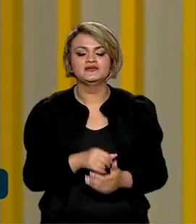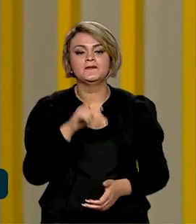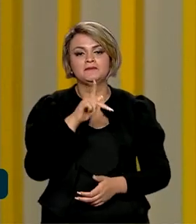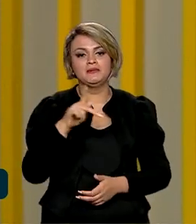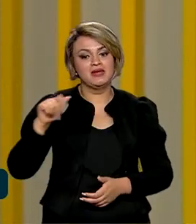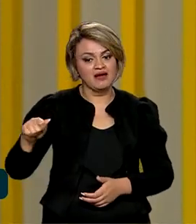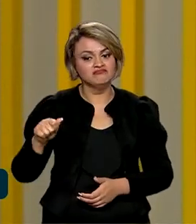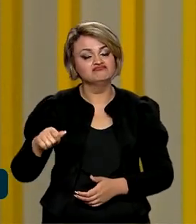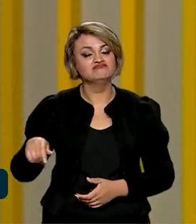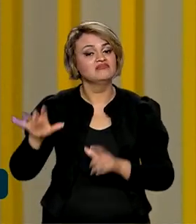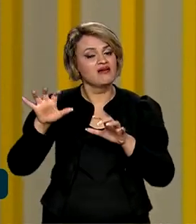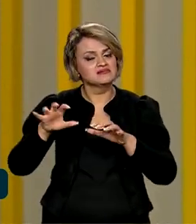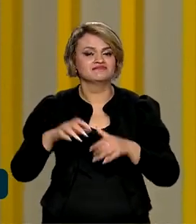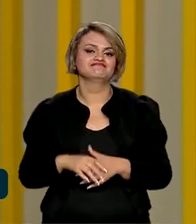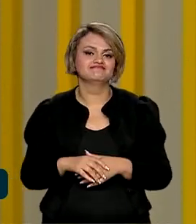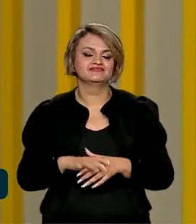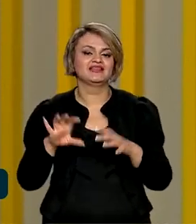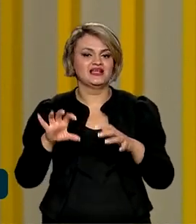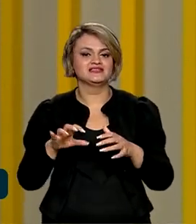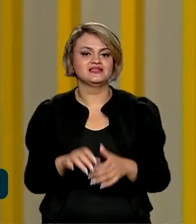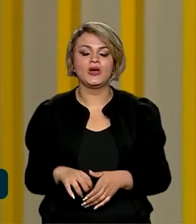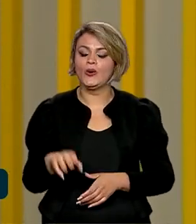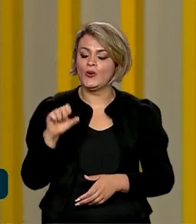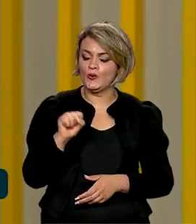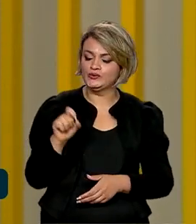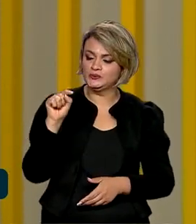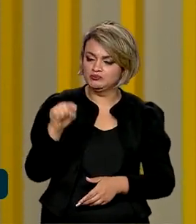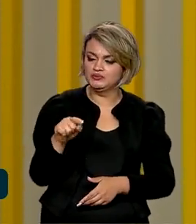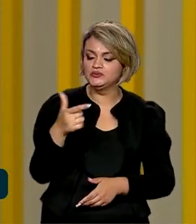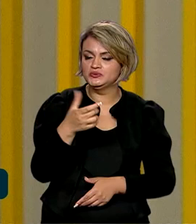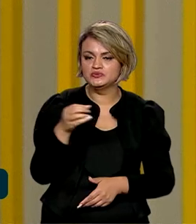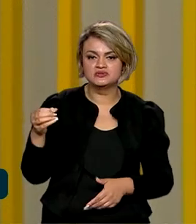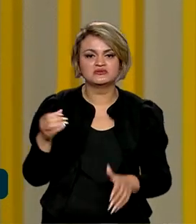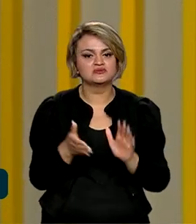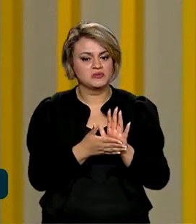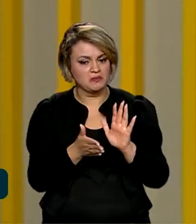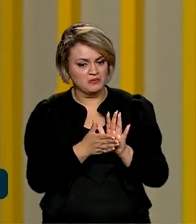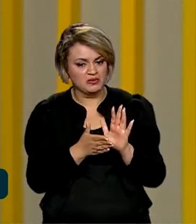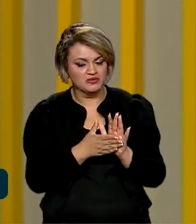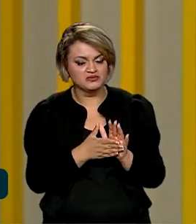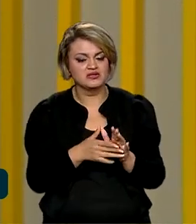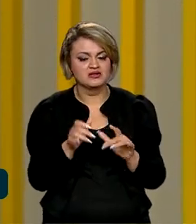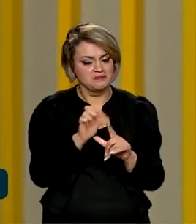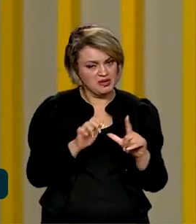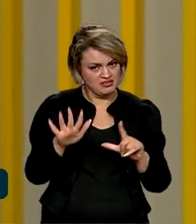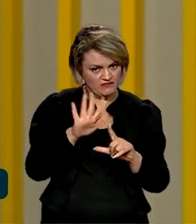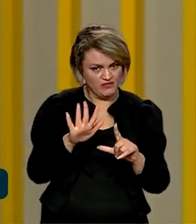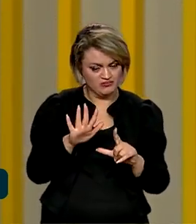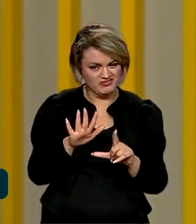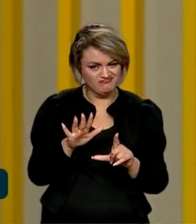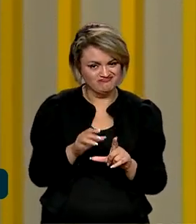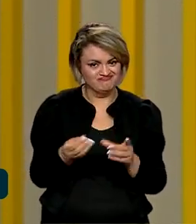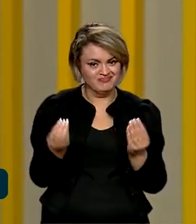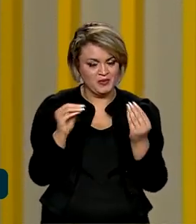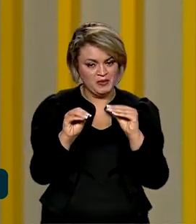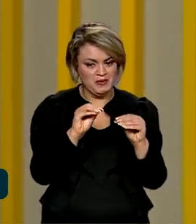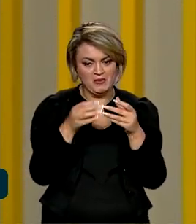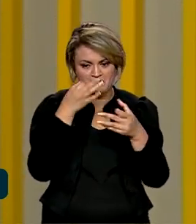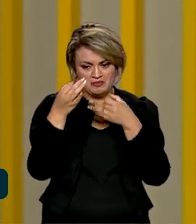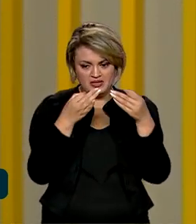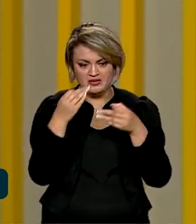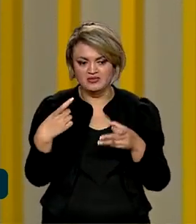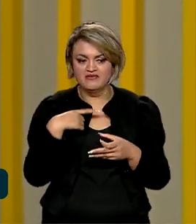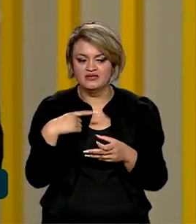vem justamente nesse sentido. Foram mais de 8.200 propostas pela plataforma digital, de modo que nós